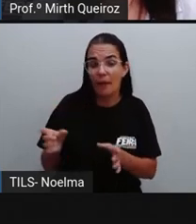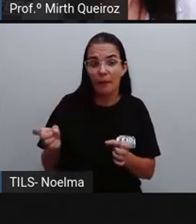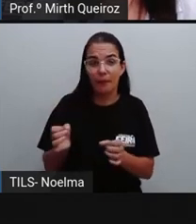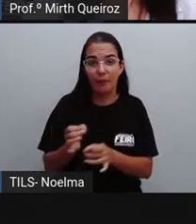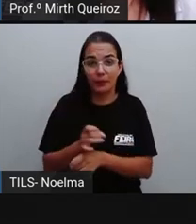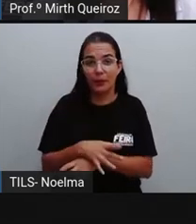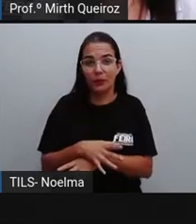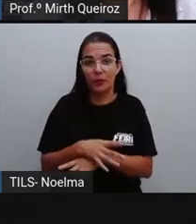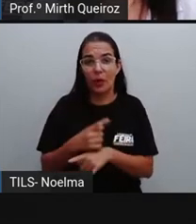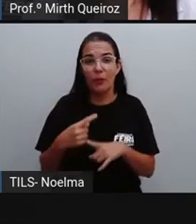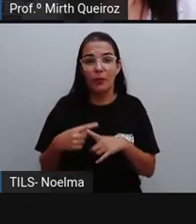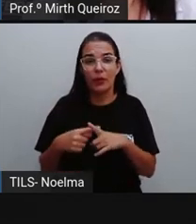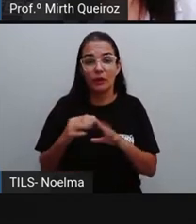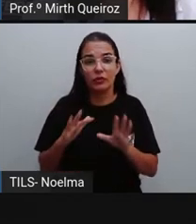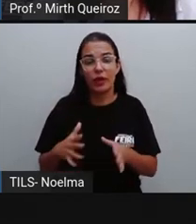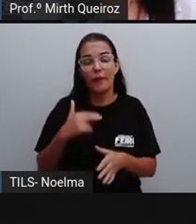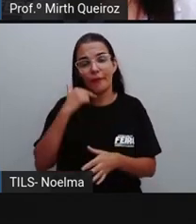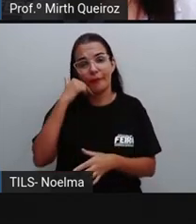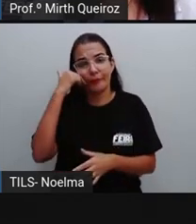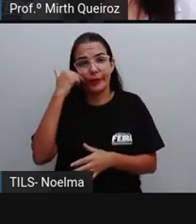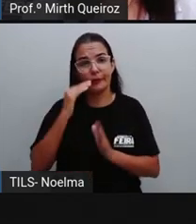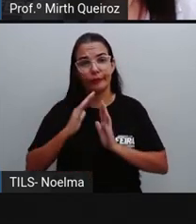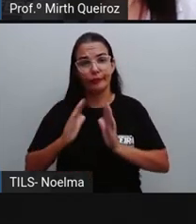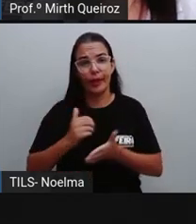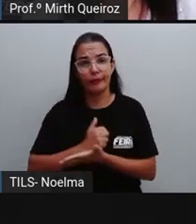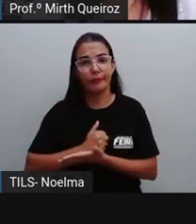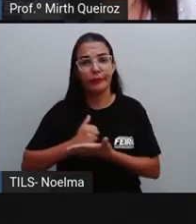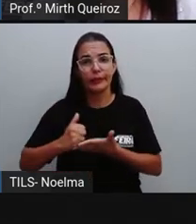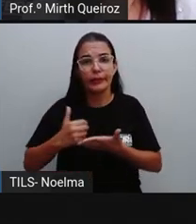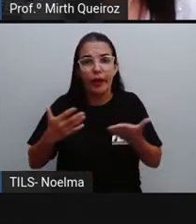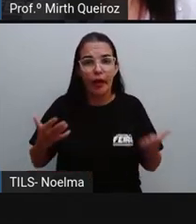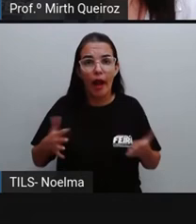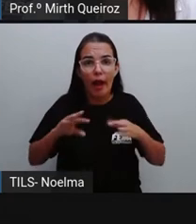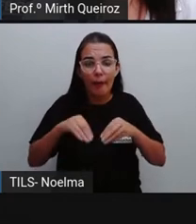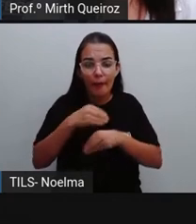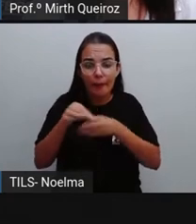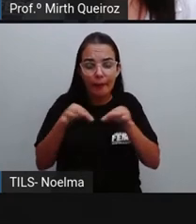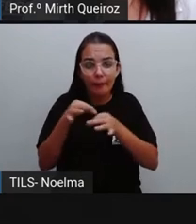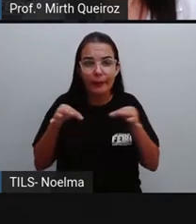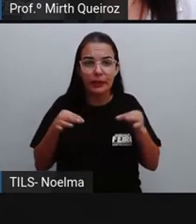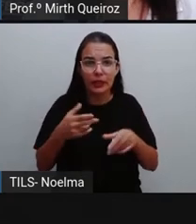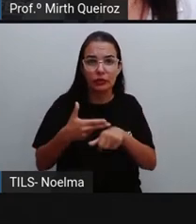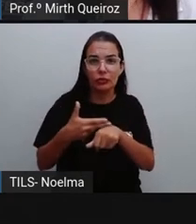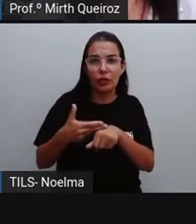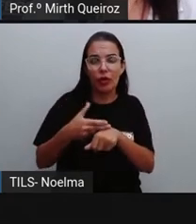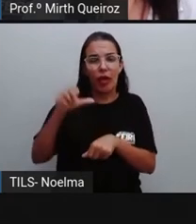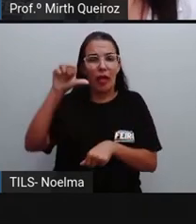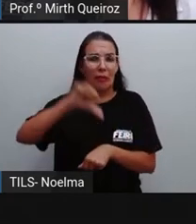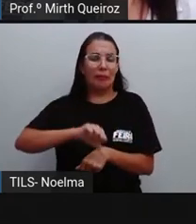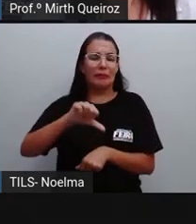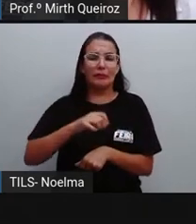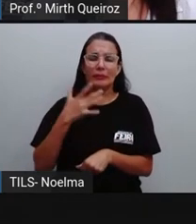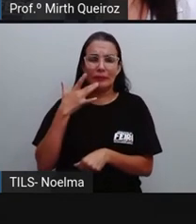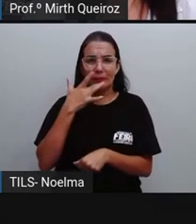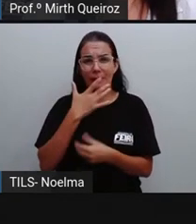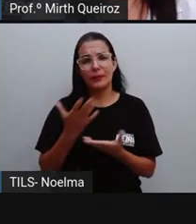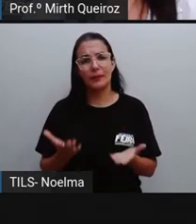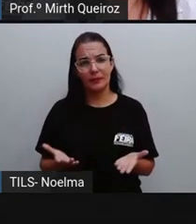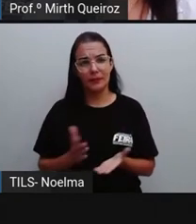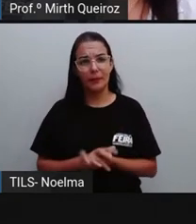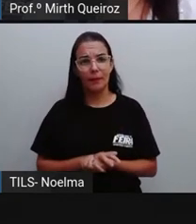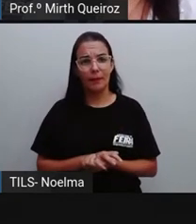totalmente, pois já tive que passar a vergonha pela situação dos chocolates quando os ofereci.